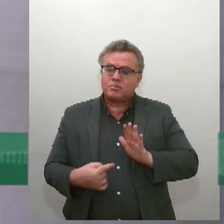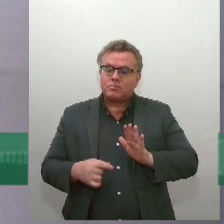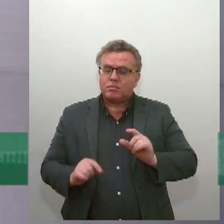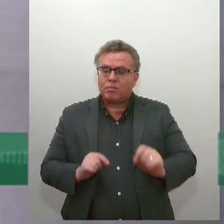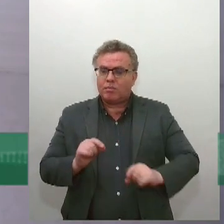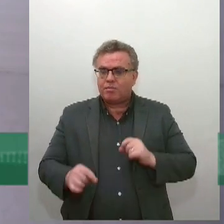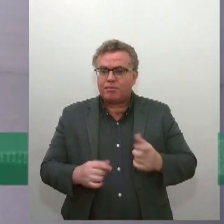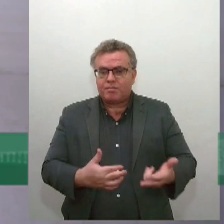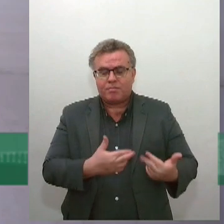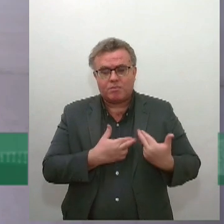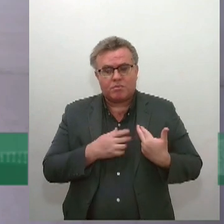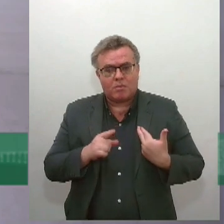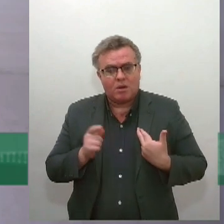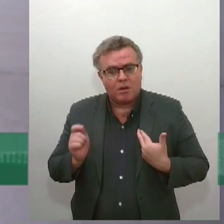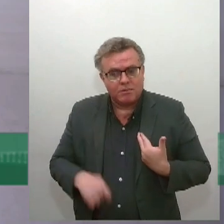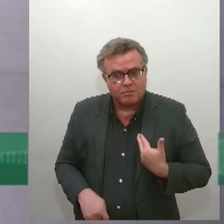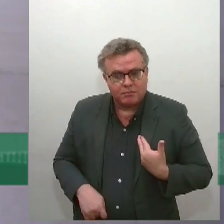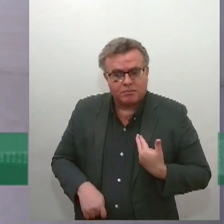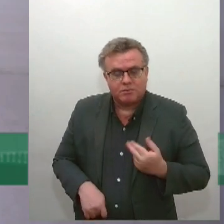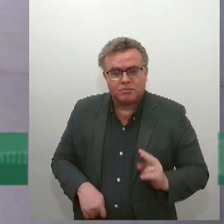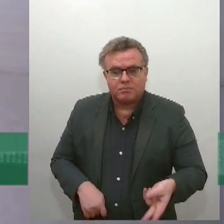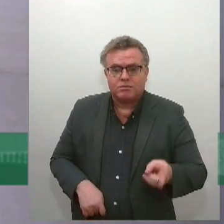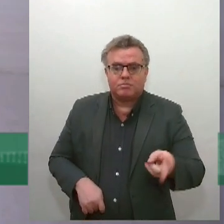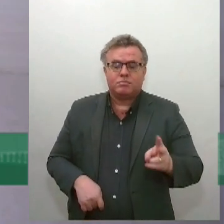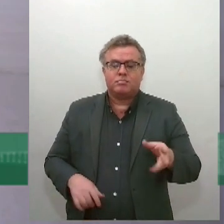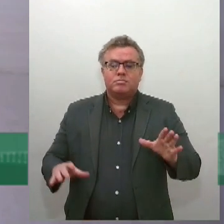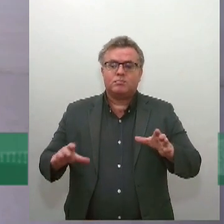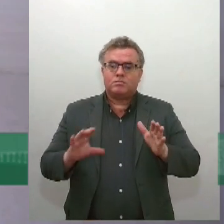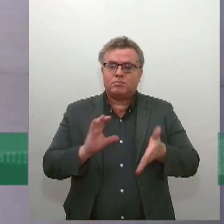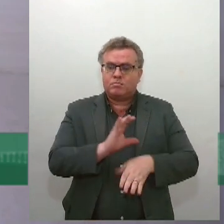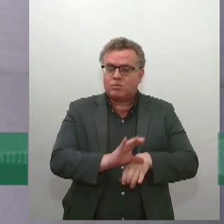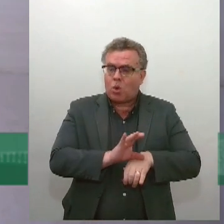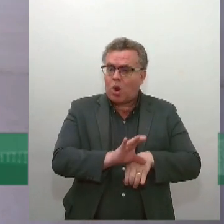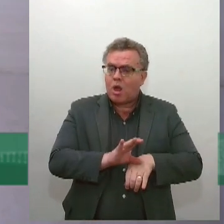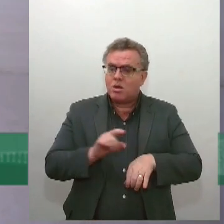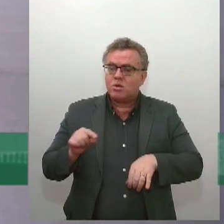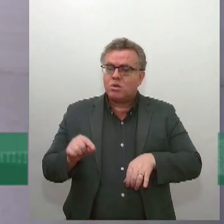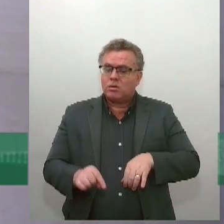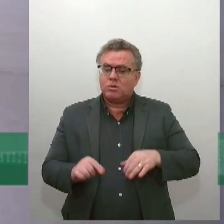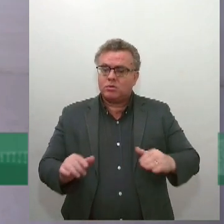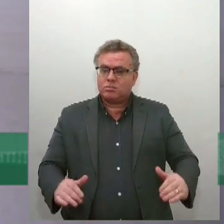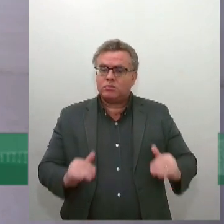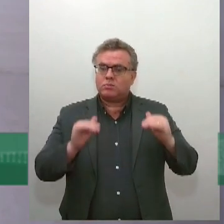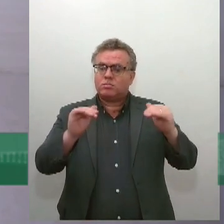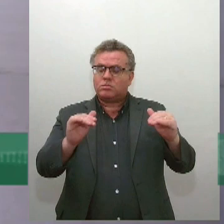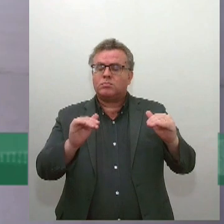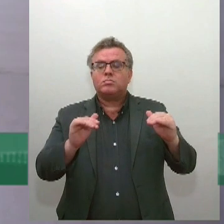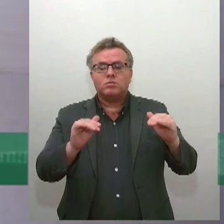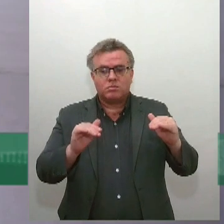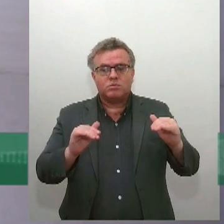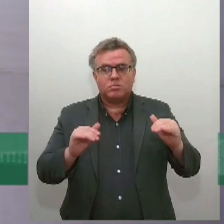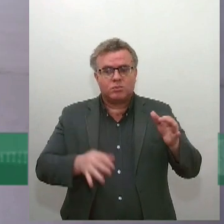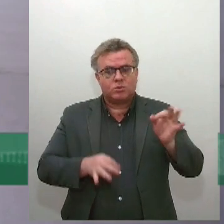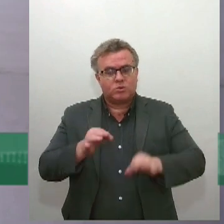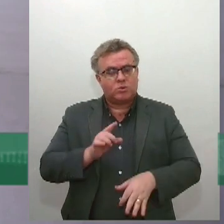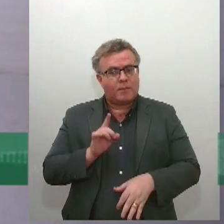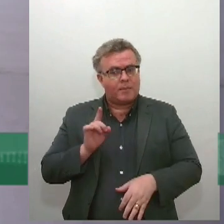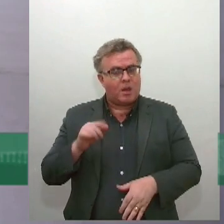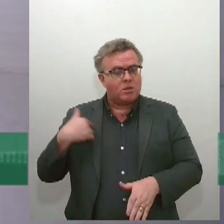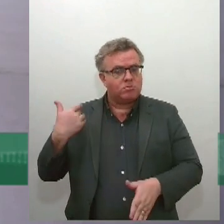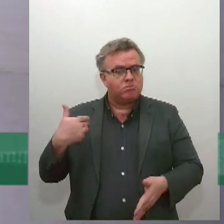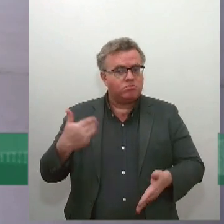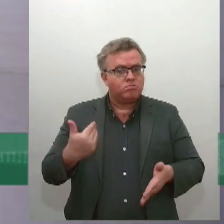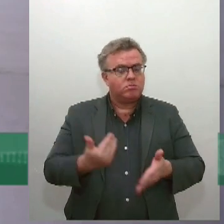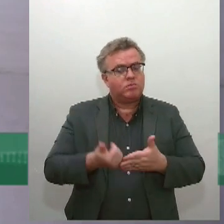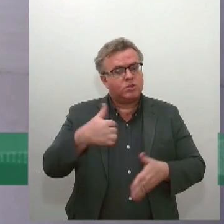são tomadas pelo colegiado. que aconteceu é que o Supremo, ao longo dos anos, a partir de meados da década de 90, principalmente